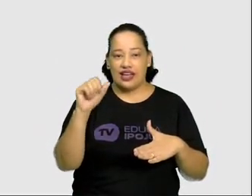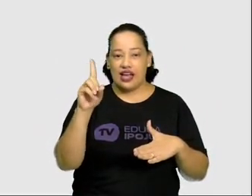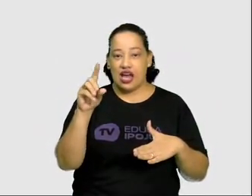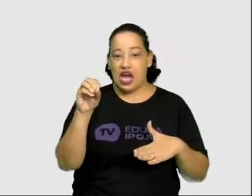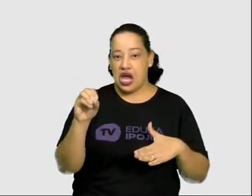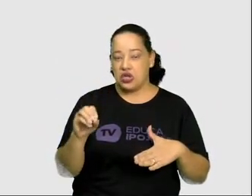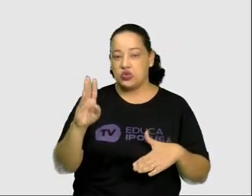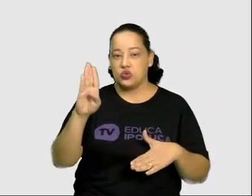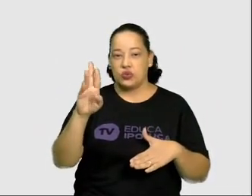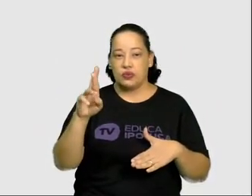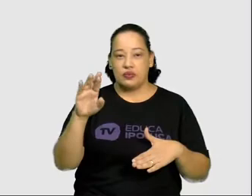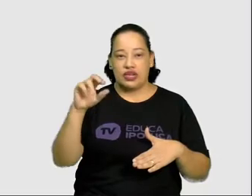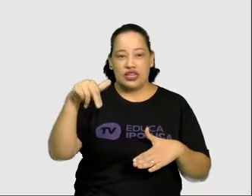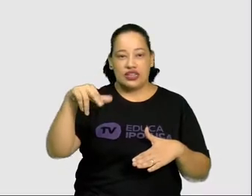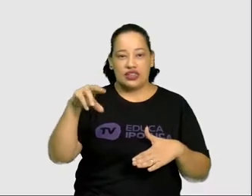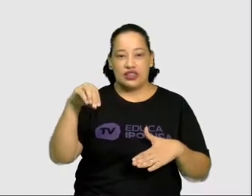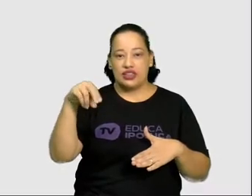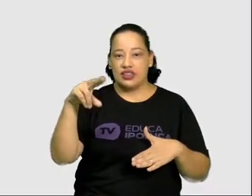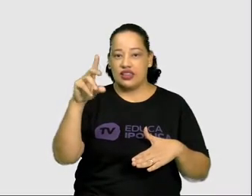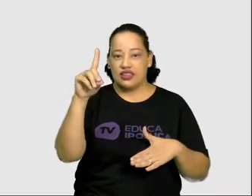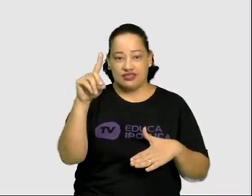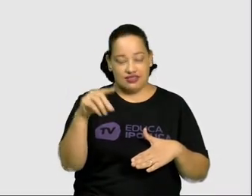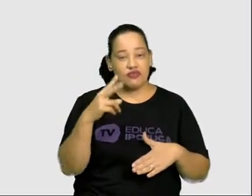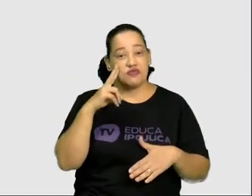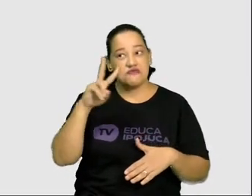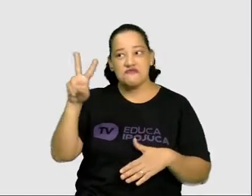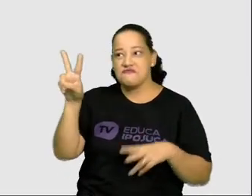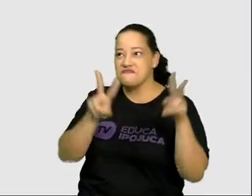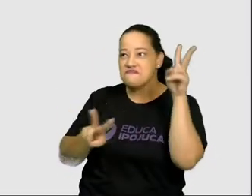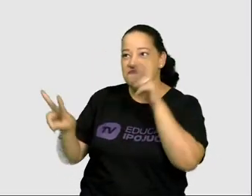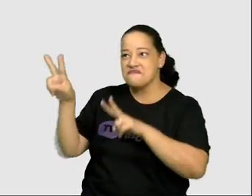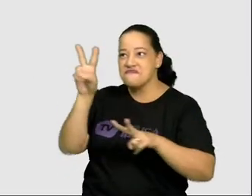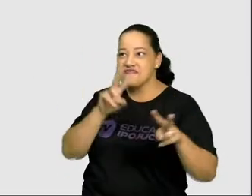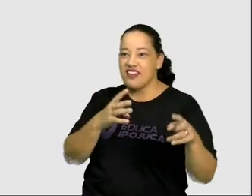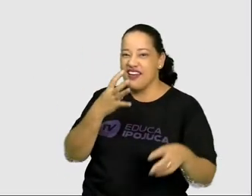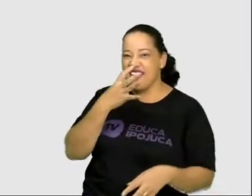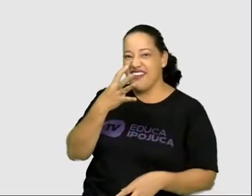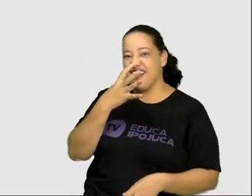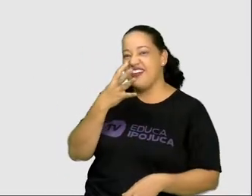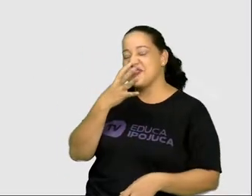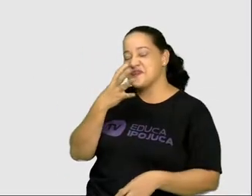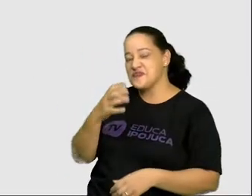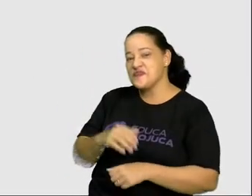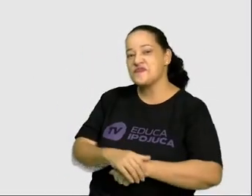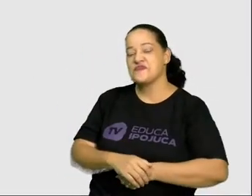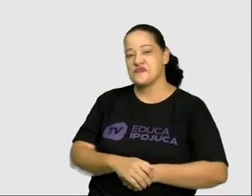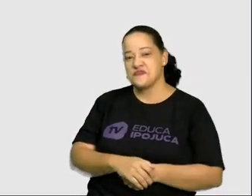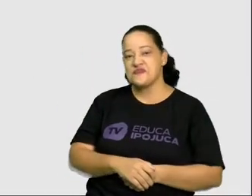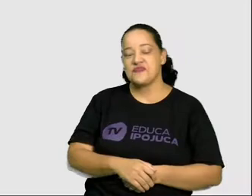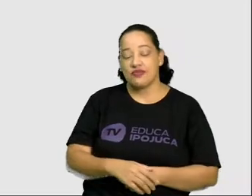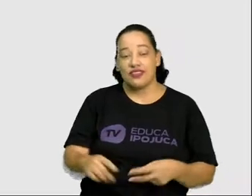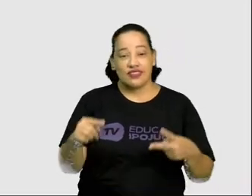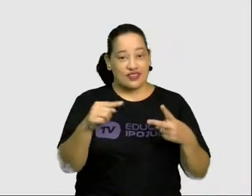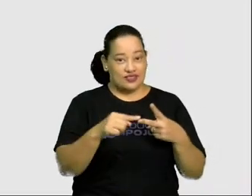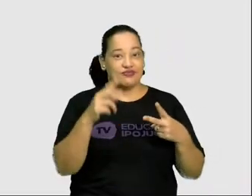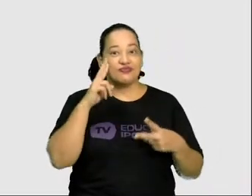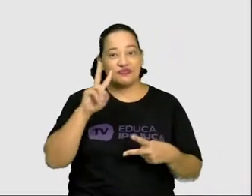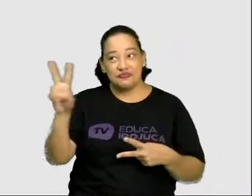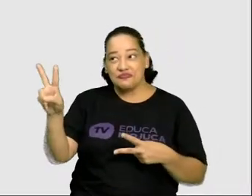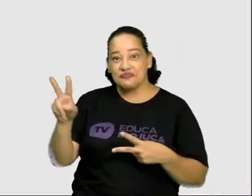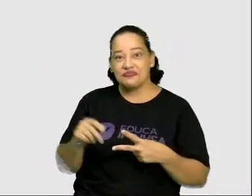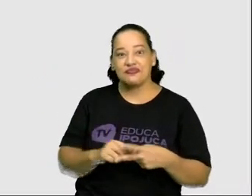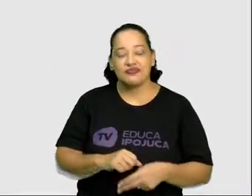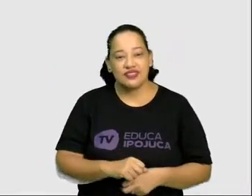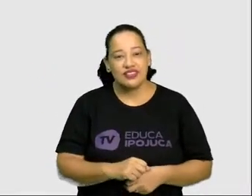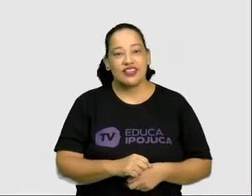se encantar com tudo que está lá. A Oficina de Cerâmica de Francisco Brenan também, que